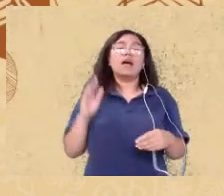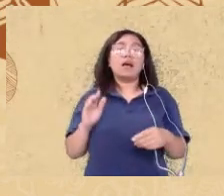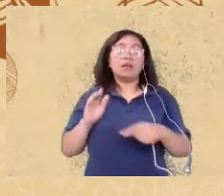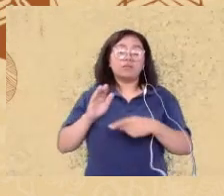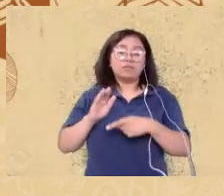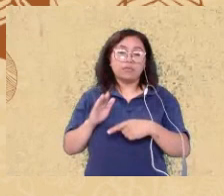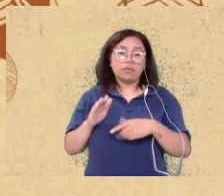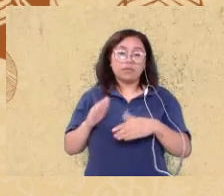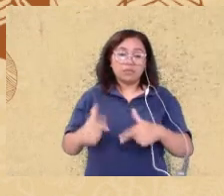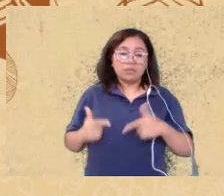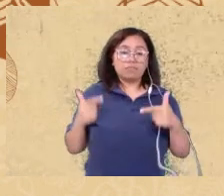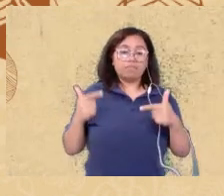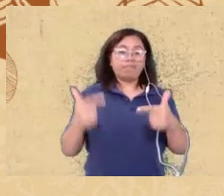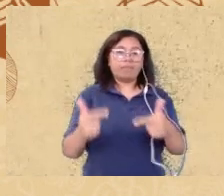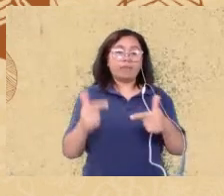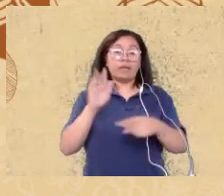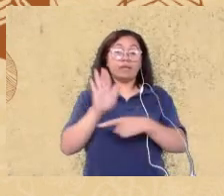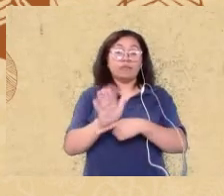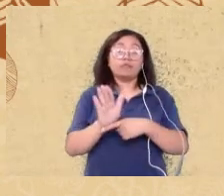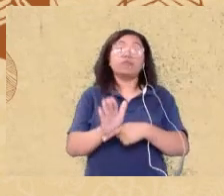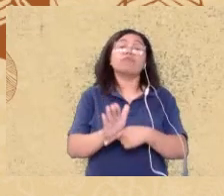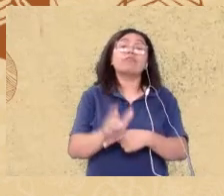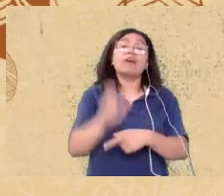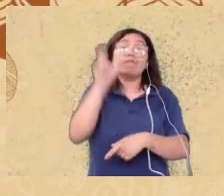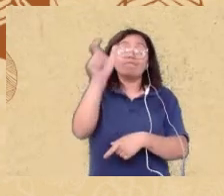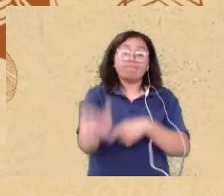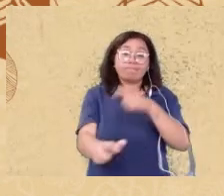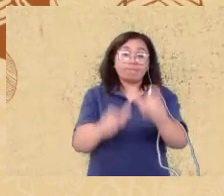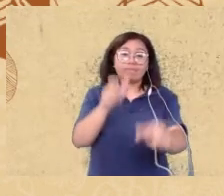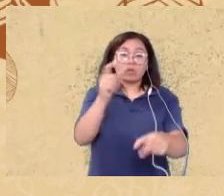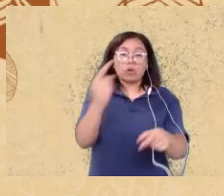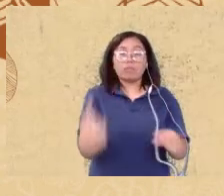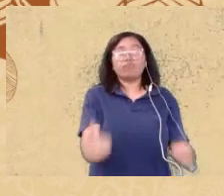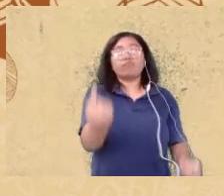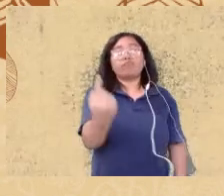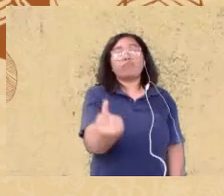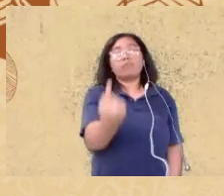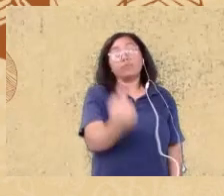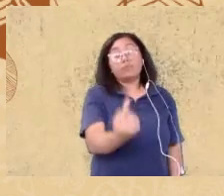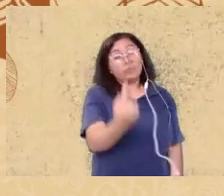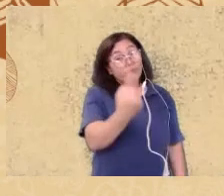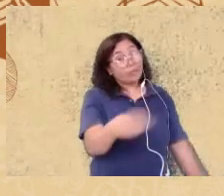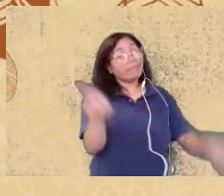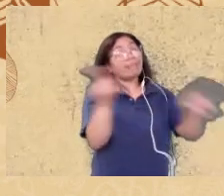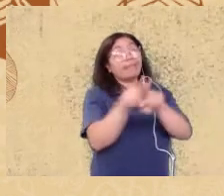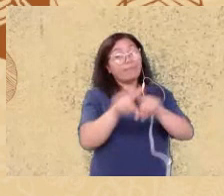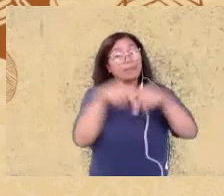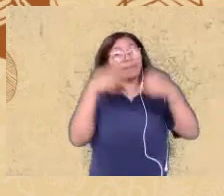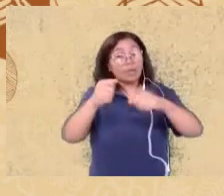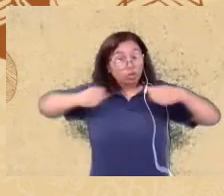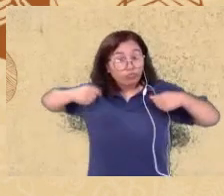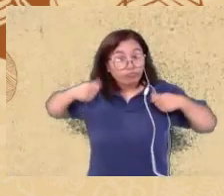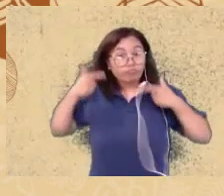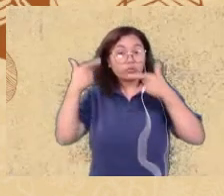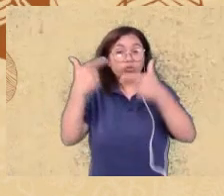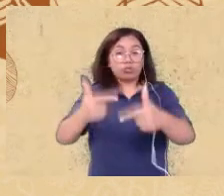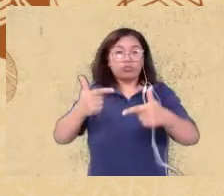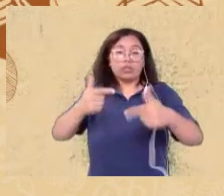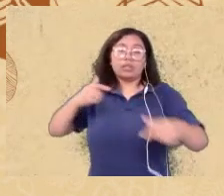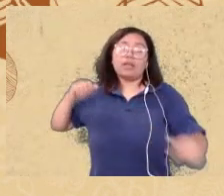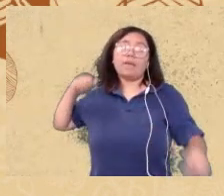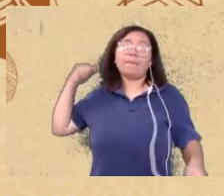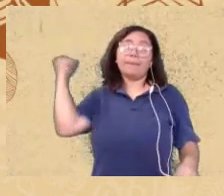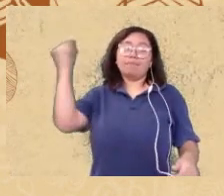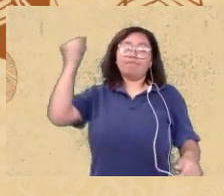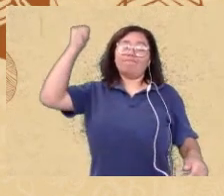as pessoas uma por uma não só esperar do governo as pessoas tem que seguir com o ativismo e as universidades então tem que